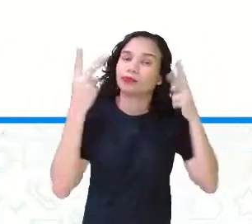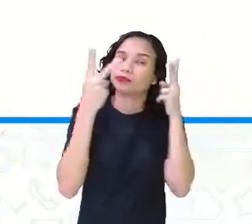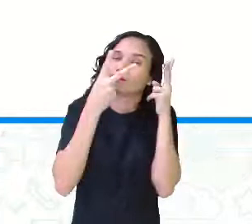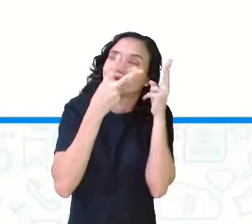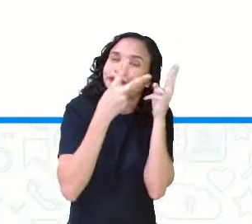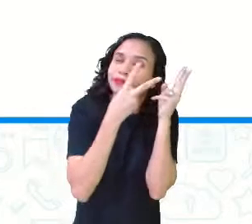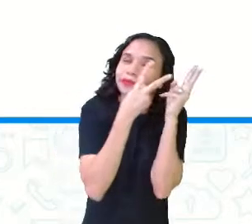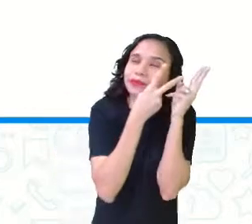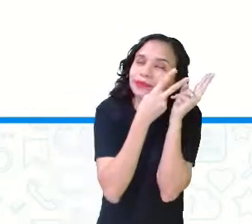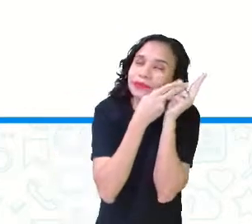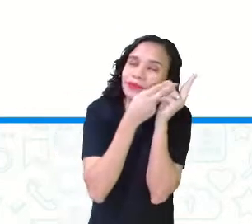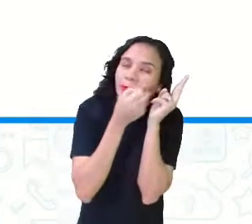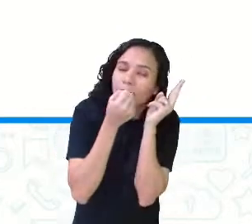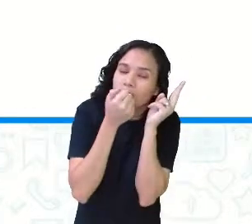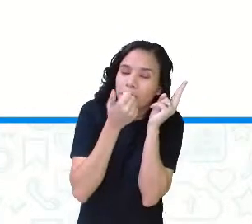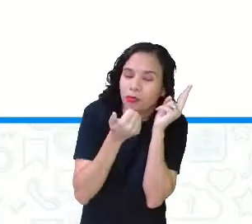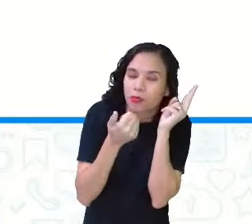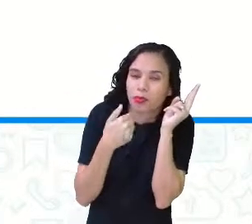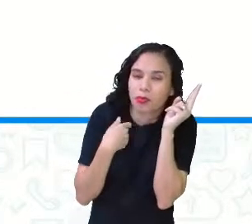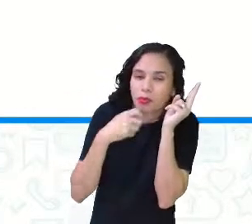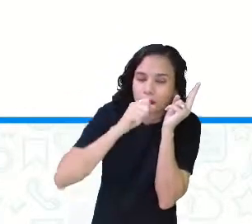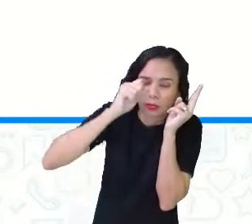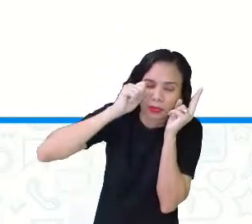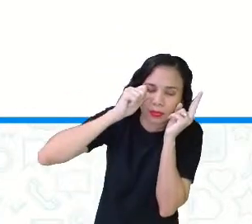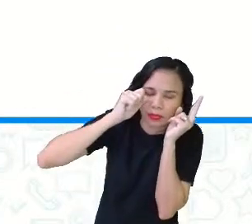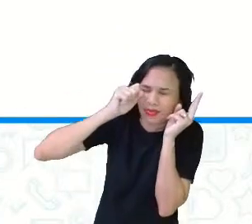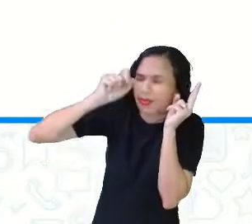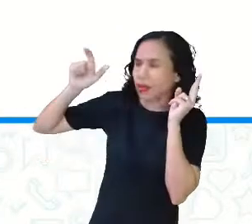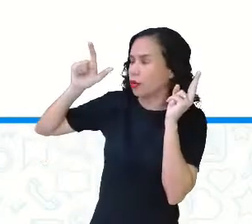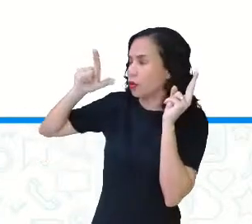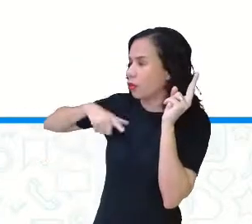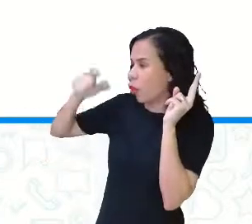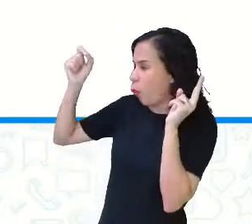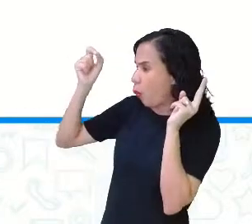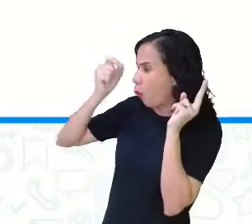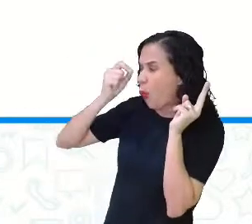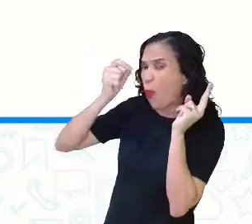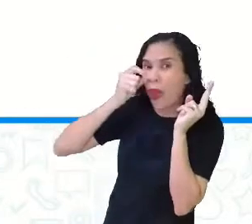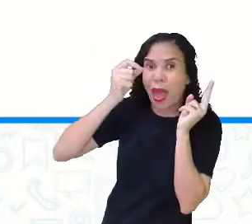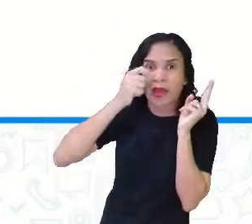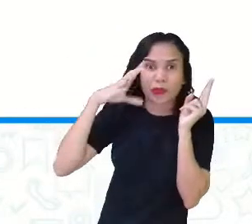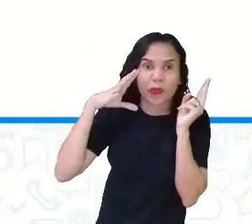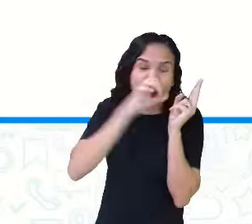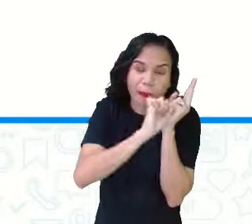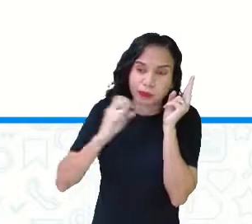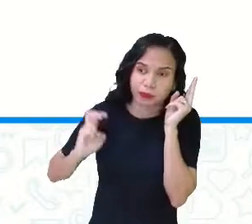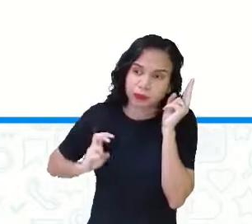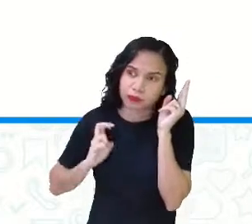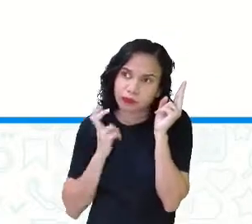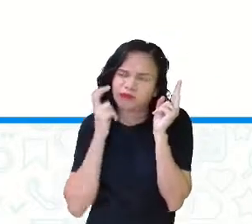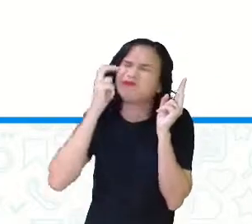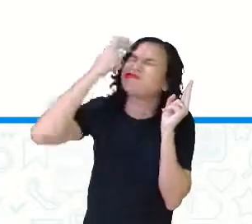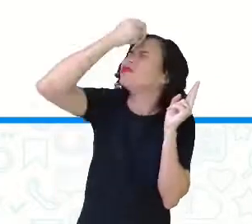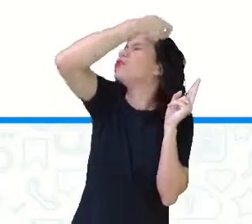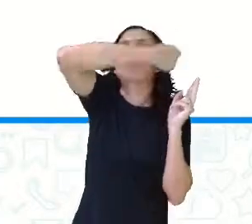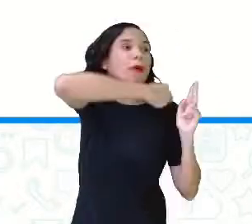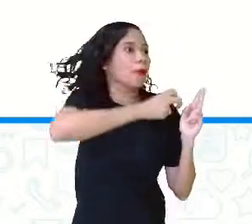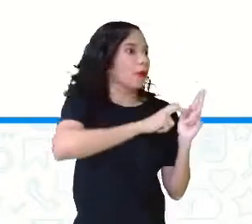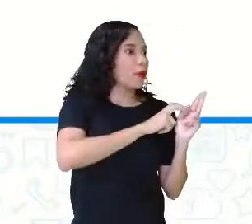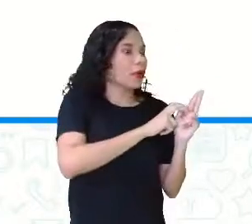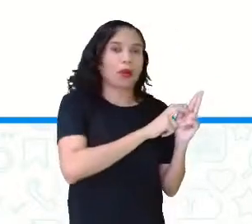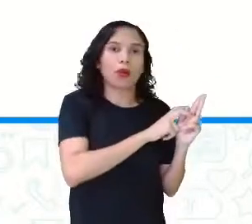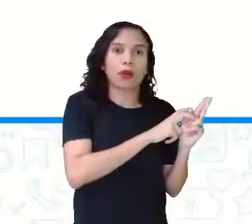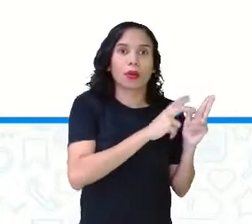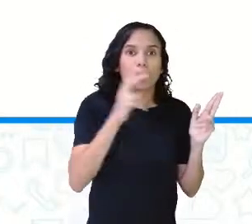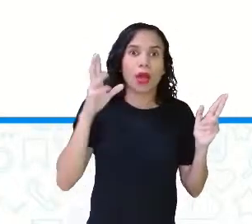sossegado quando foi despertado por um rato que passou correndo sobre o seu rosto. Com